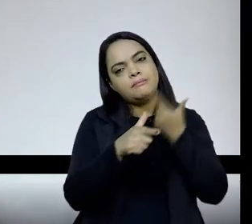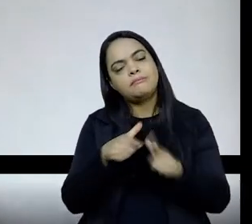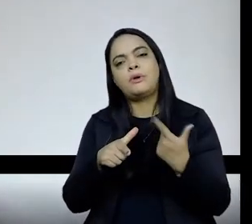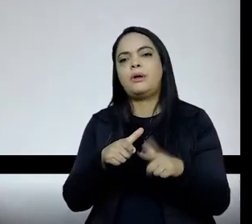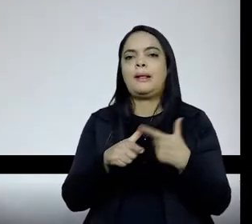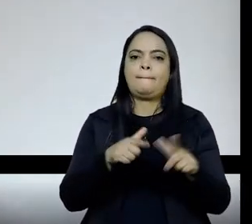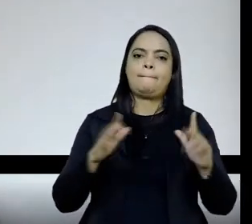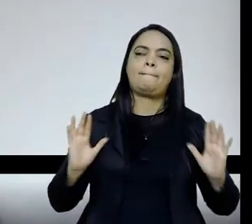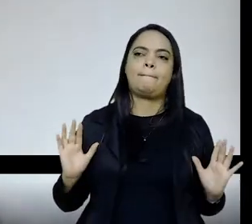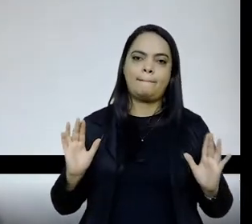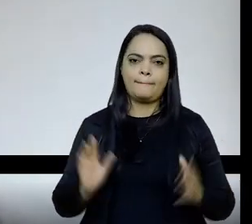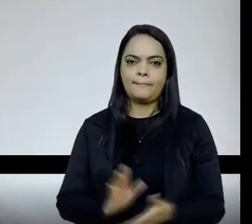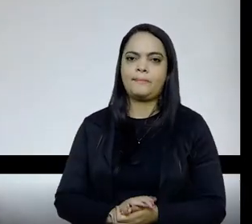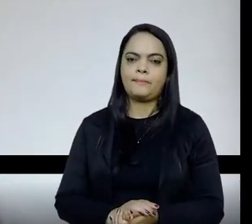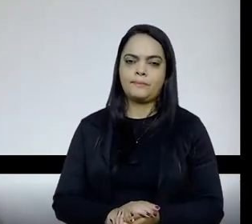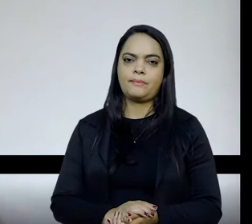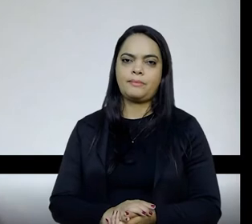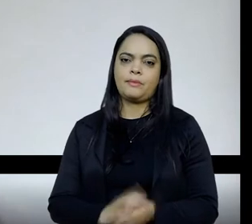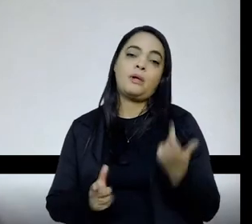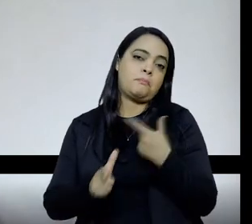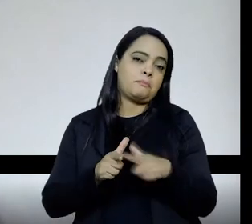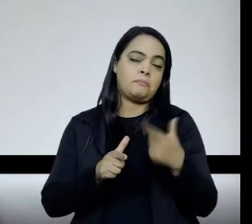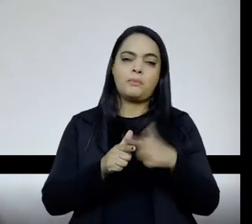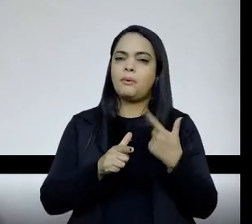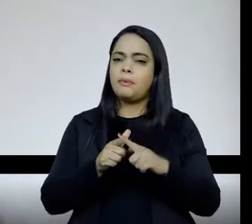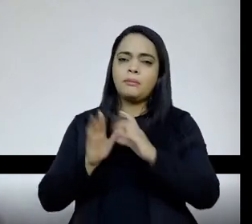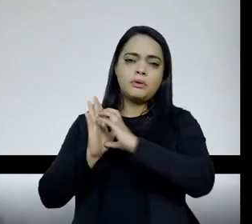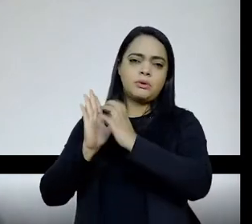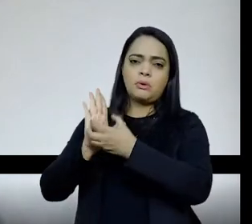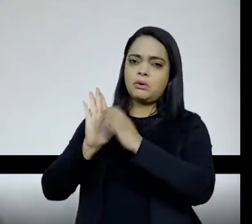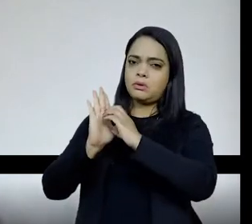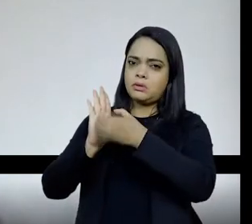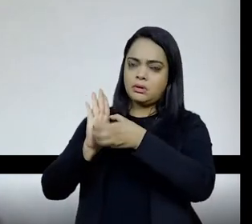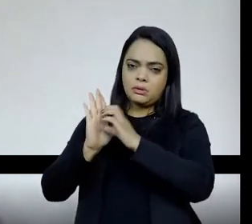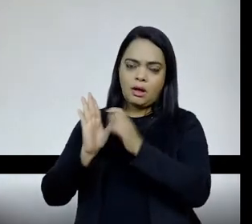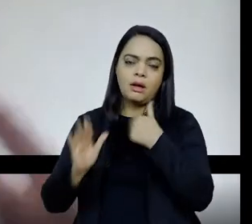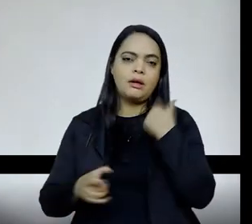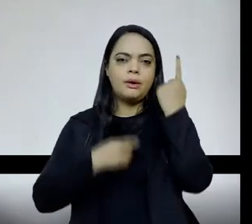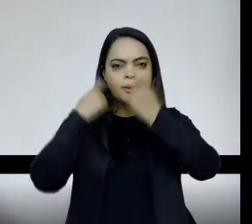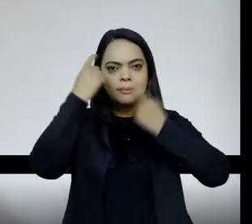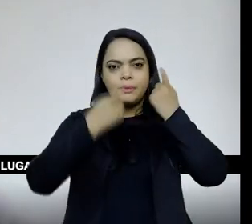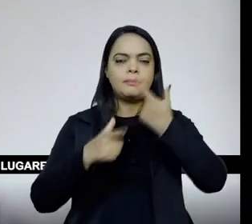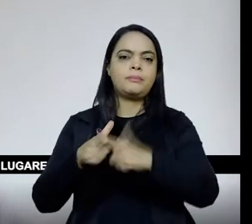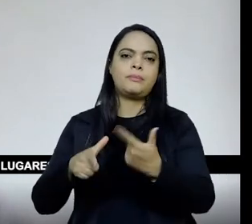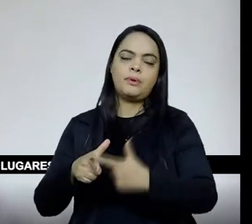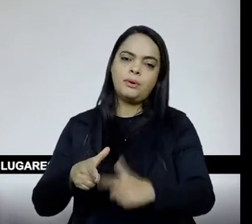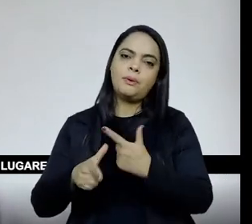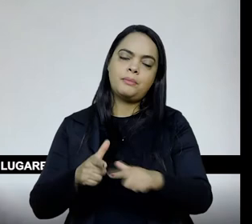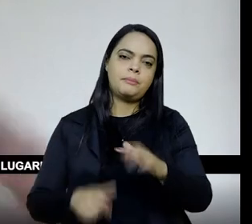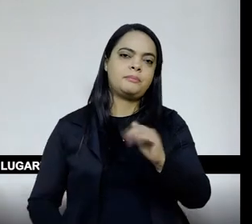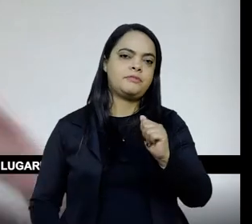problemas eventualmente conceituais, eu me preocupo muito com problemas factuais, assim,